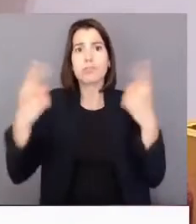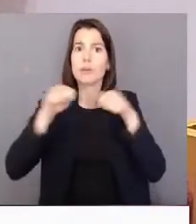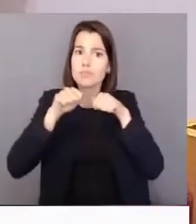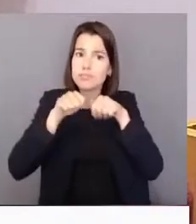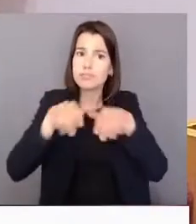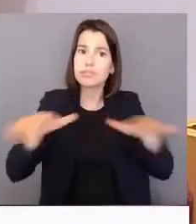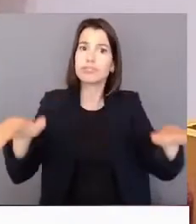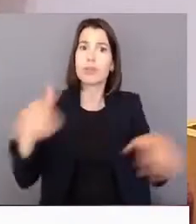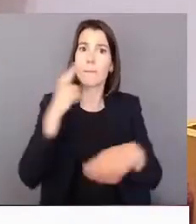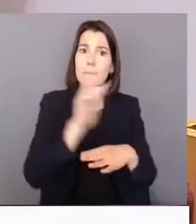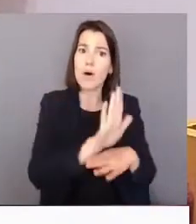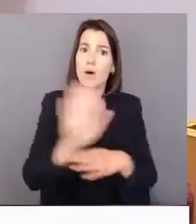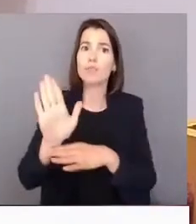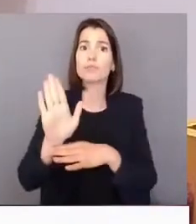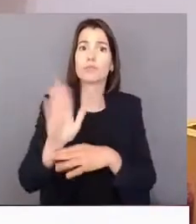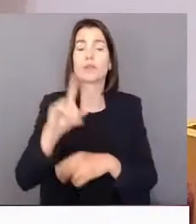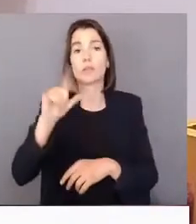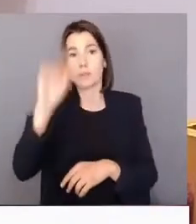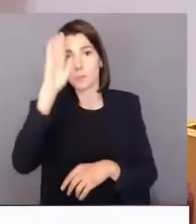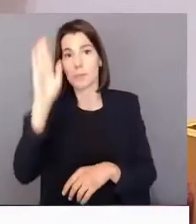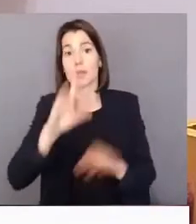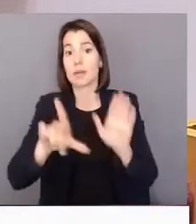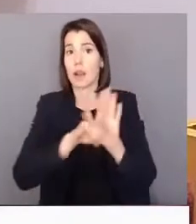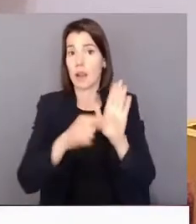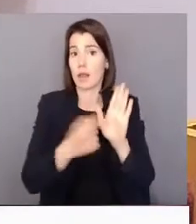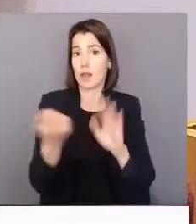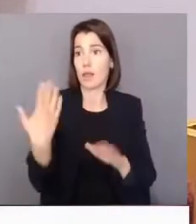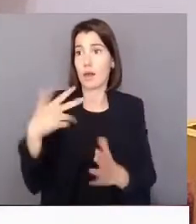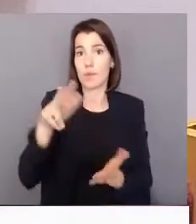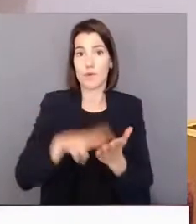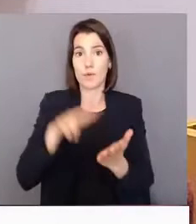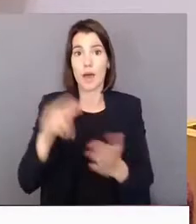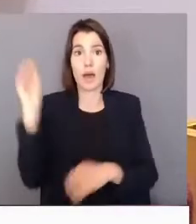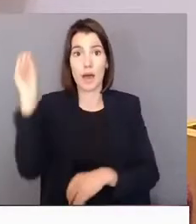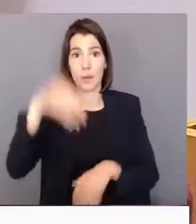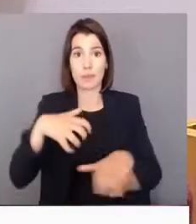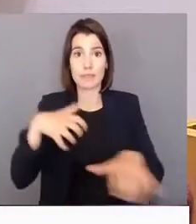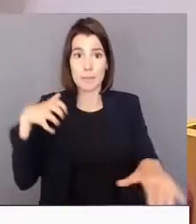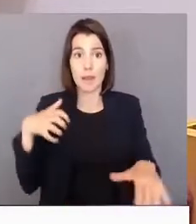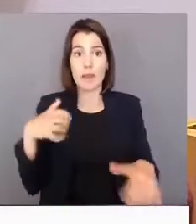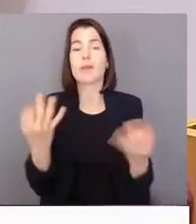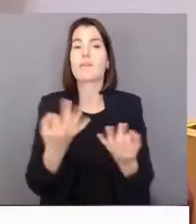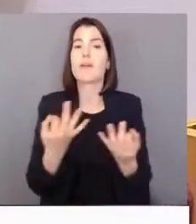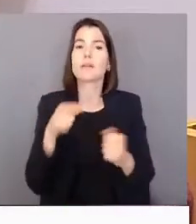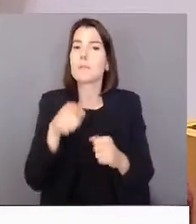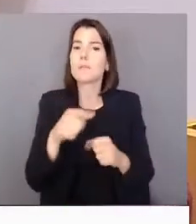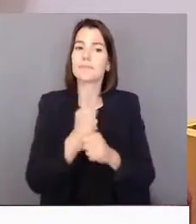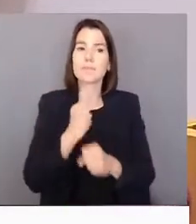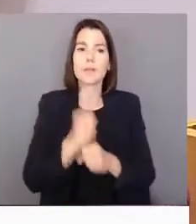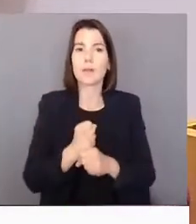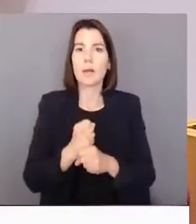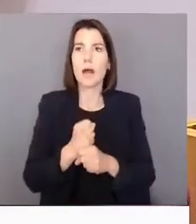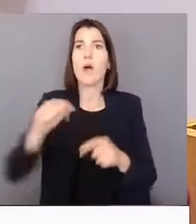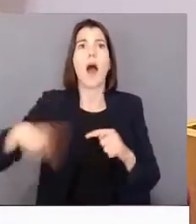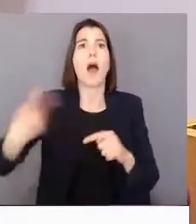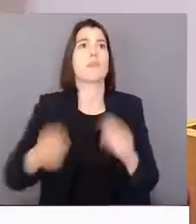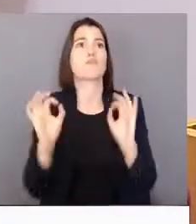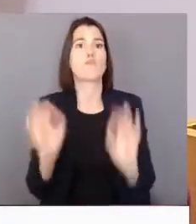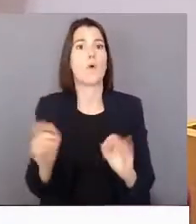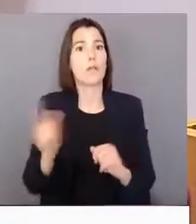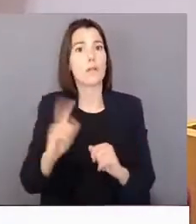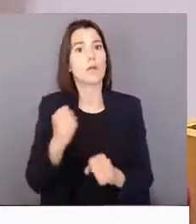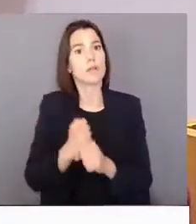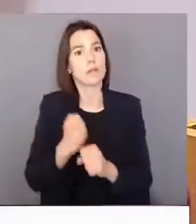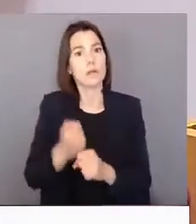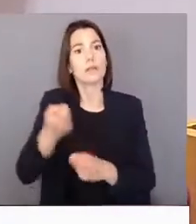lei, que foi aprovada recentemente na Assembleia da República, não é um trabalho que se faz de dia para o outro, é um trabalho que se vai fazendo. E